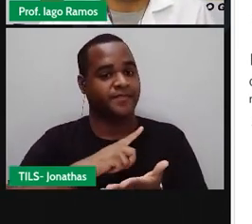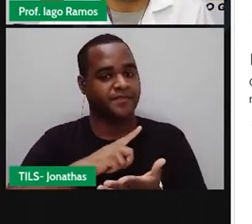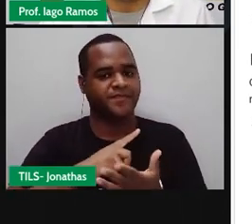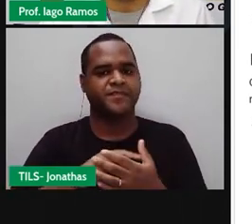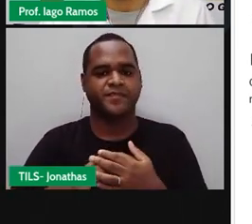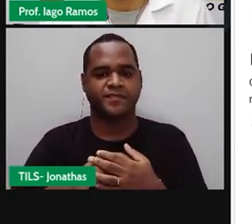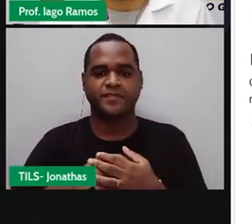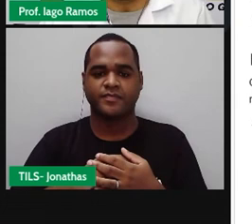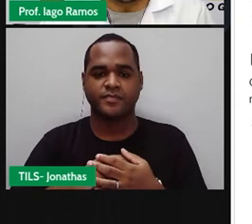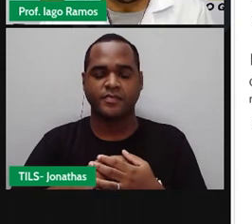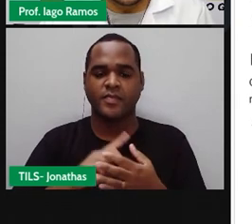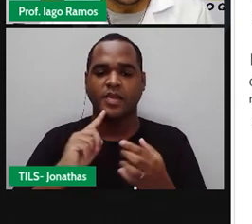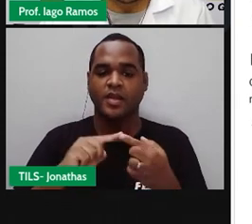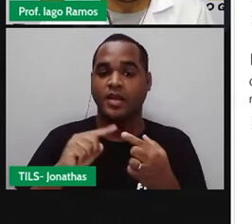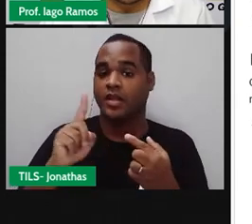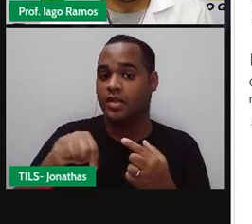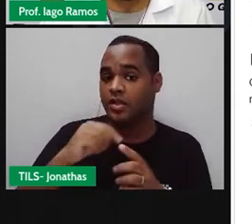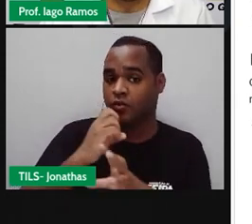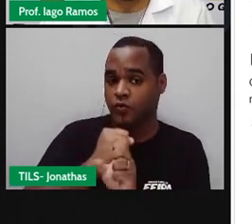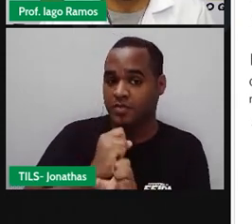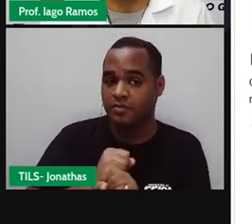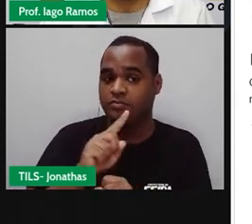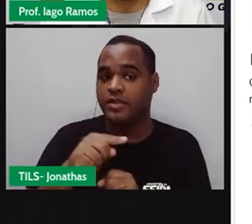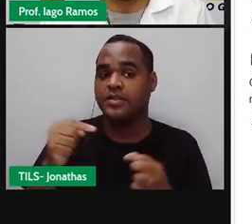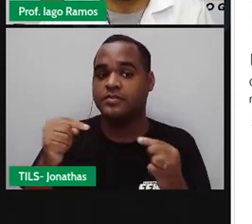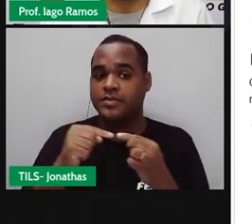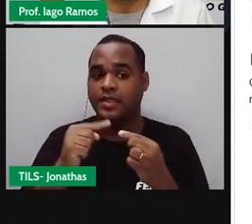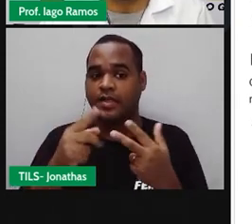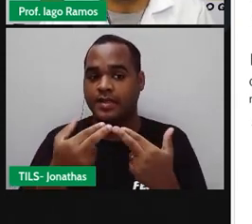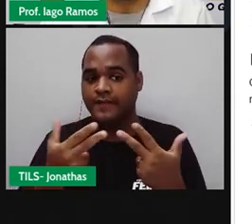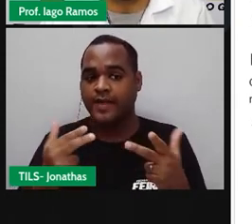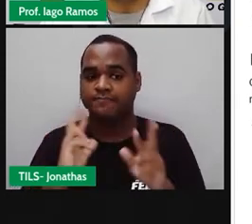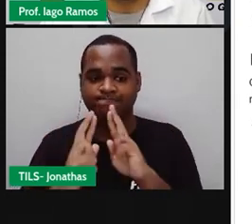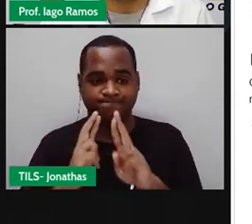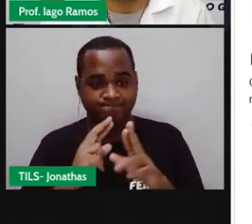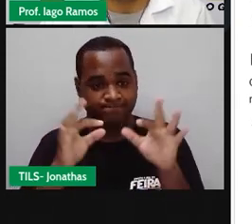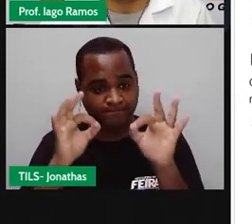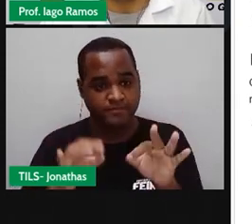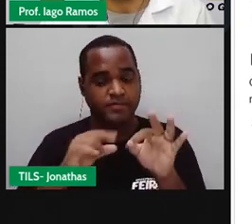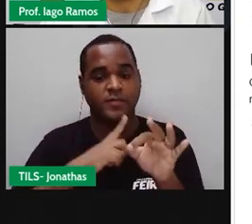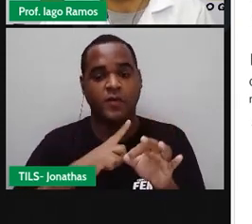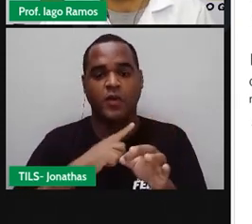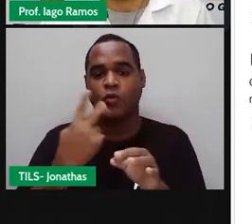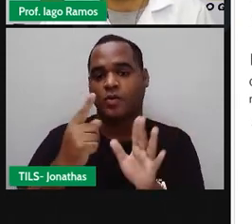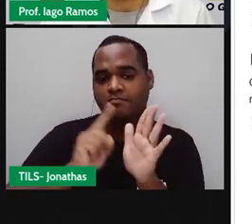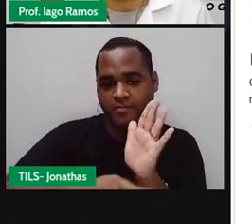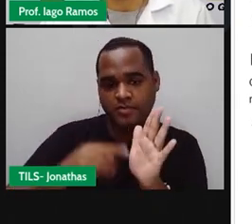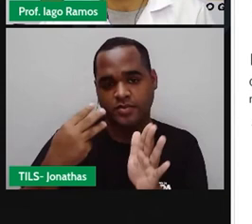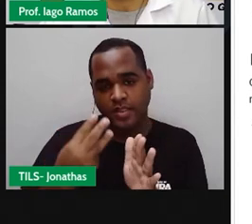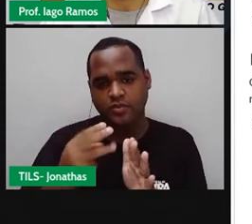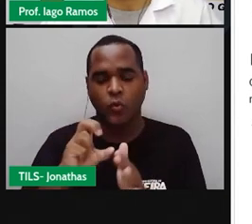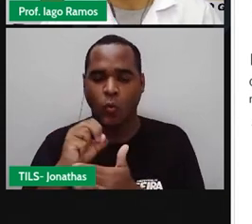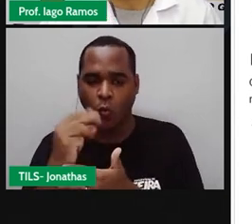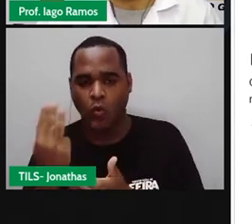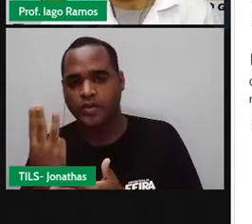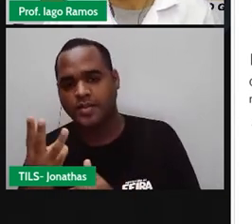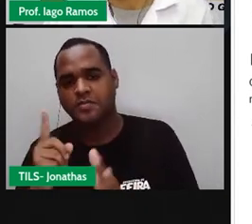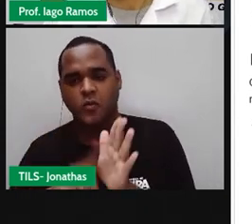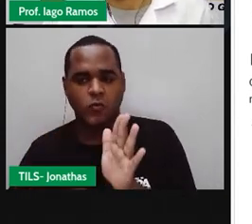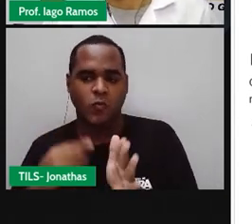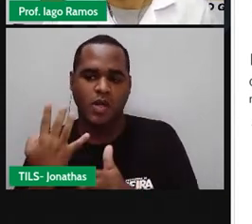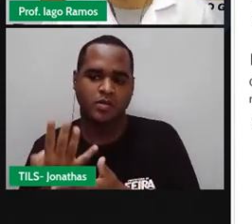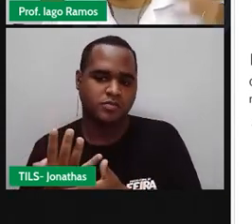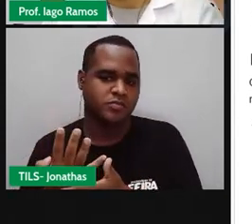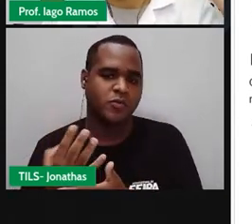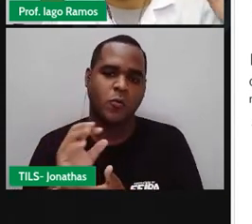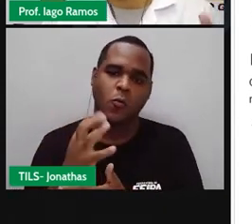inteiros dão resultado para essa continha aqui, ó. Dois menos três. Ou três menos quatro.